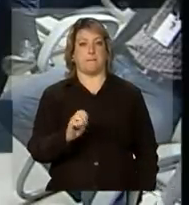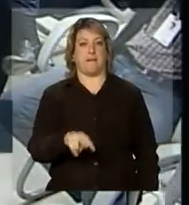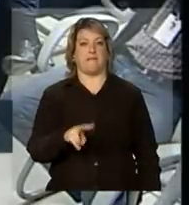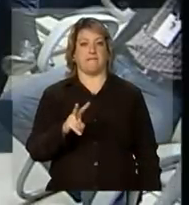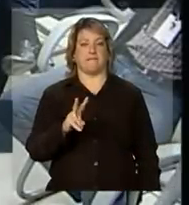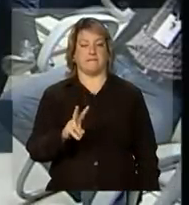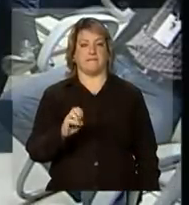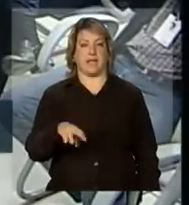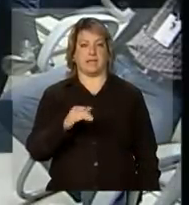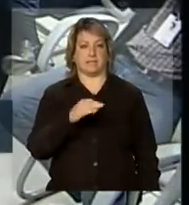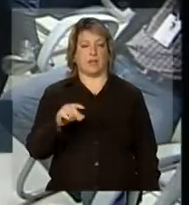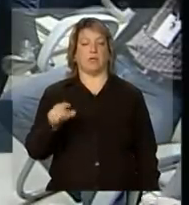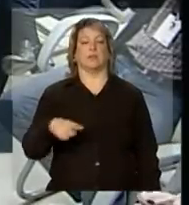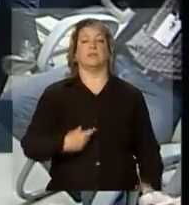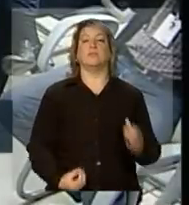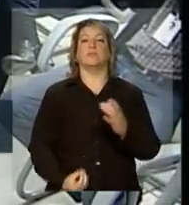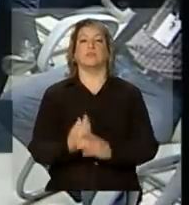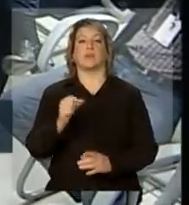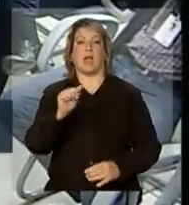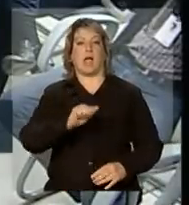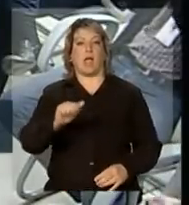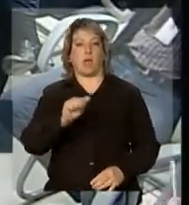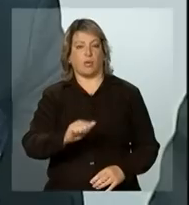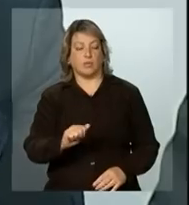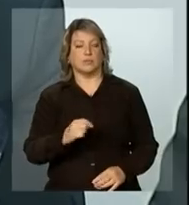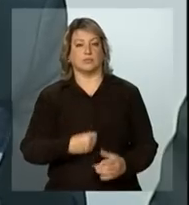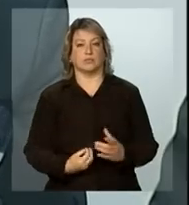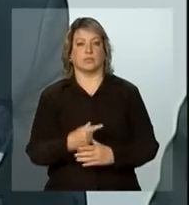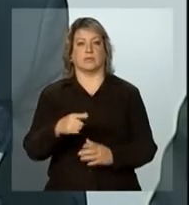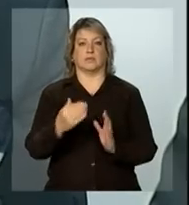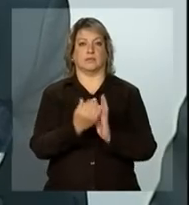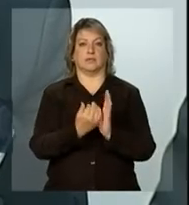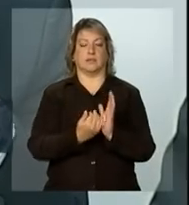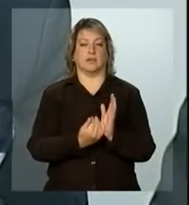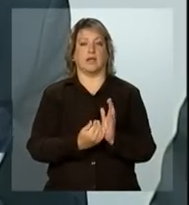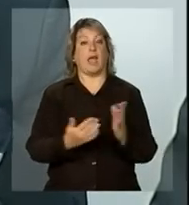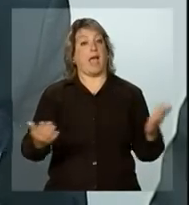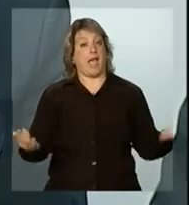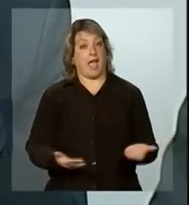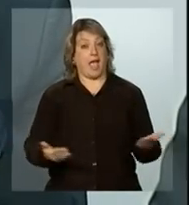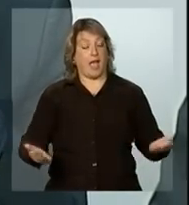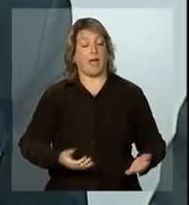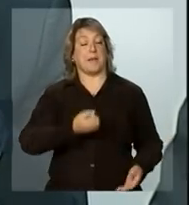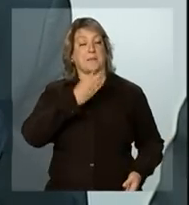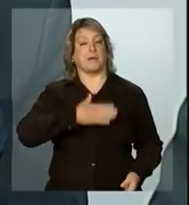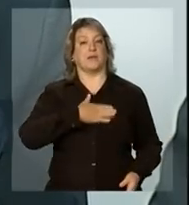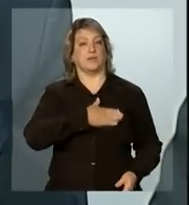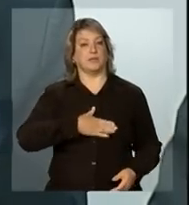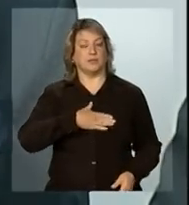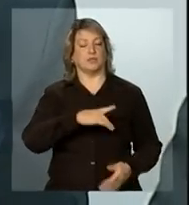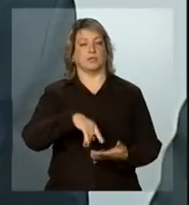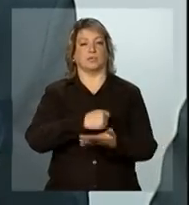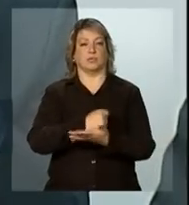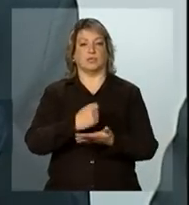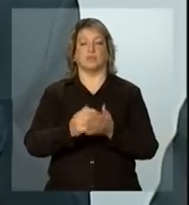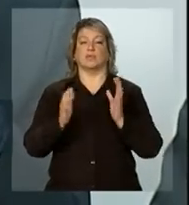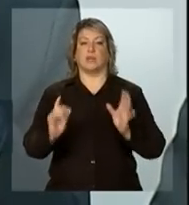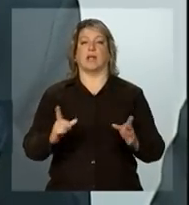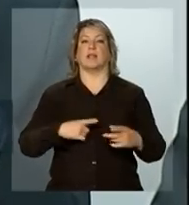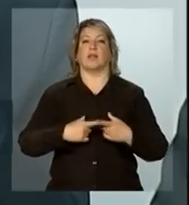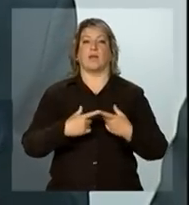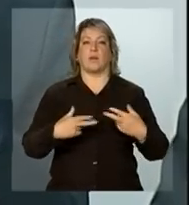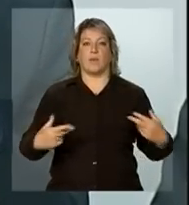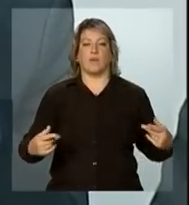foi o programa lançado em agosto e que agora nós estamos celebrando já os instrumentos contratuais, já tem instrumentos